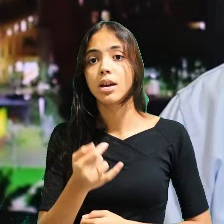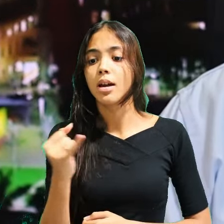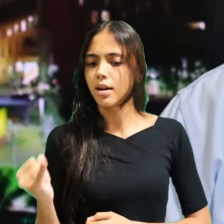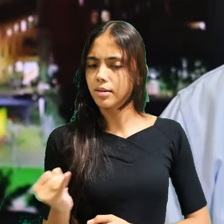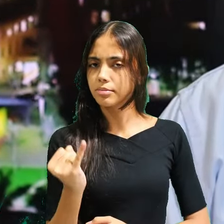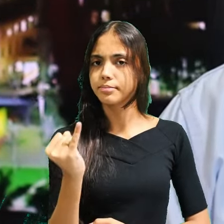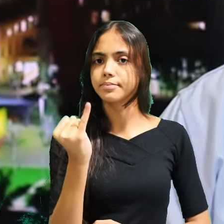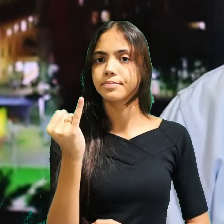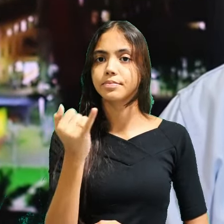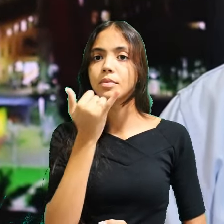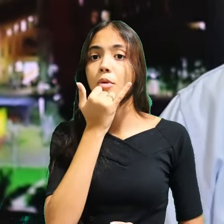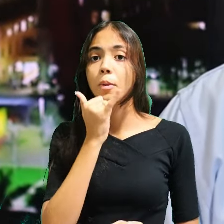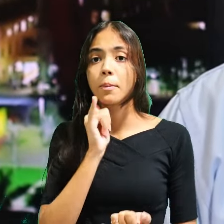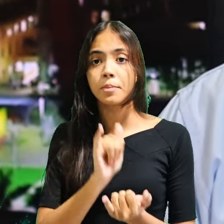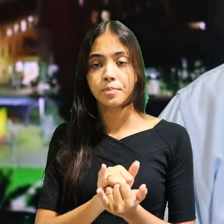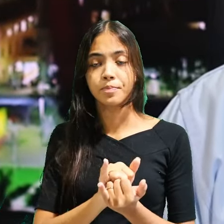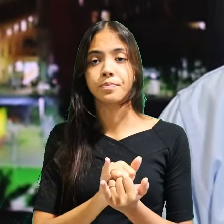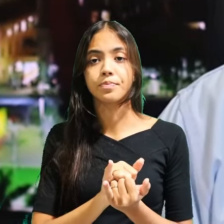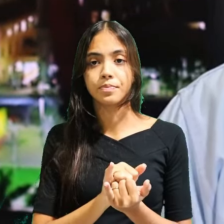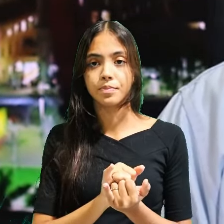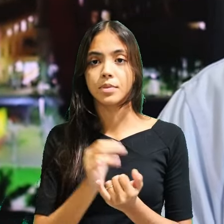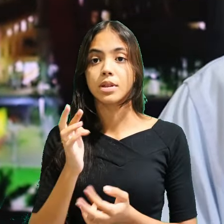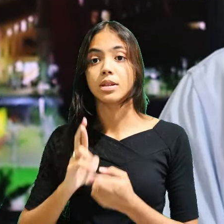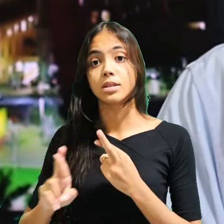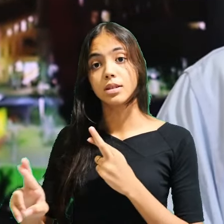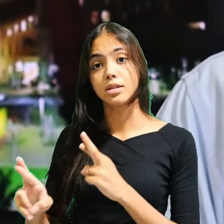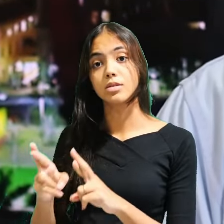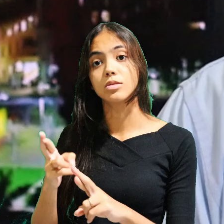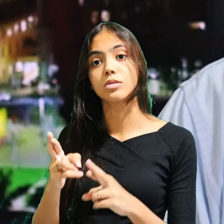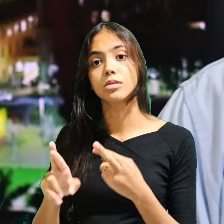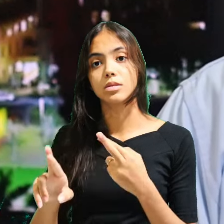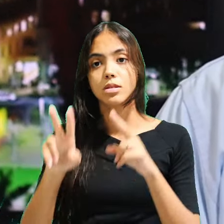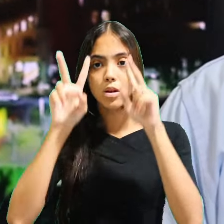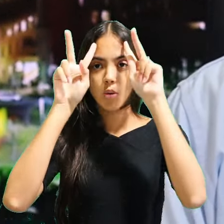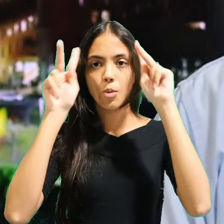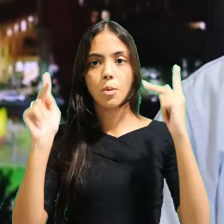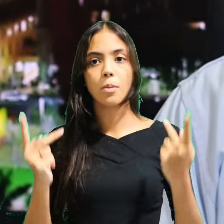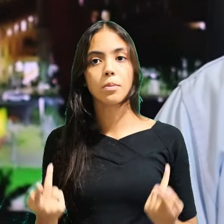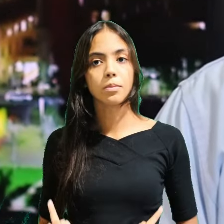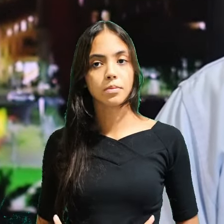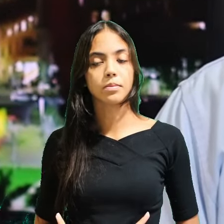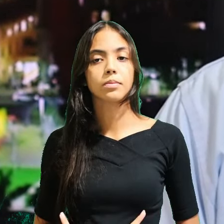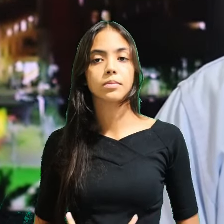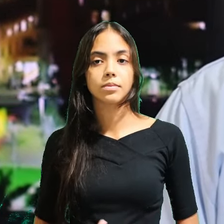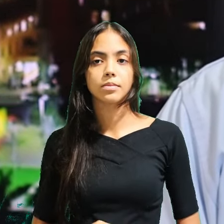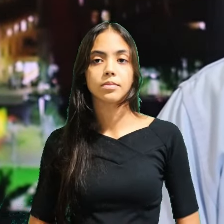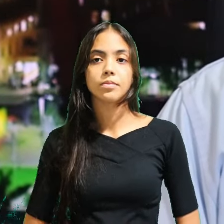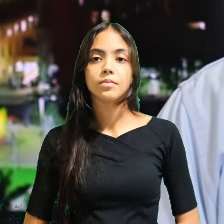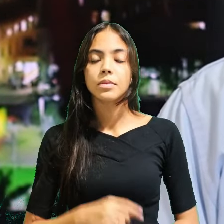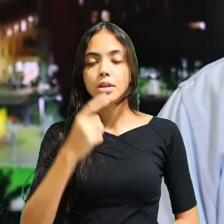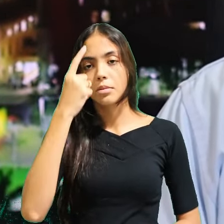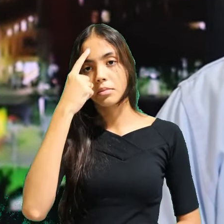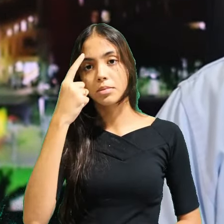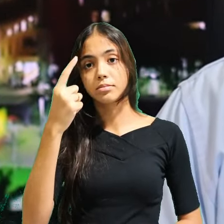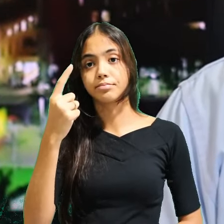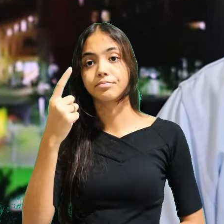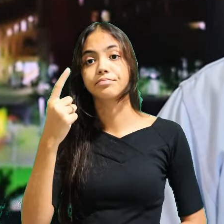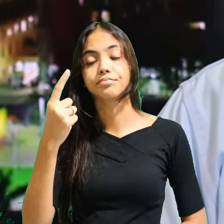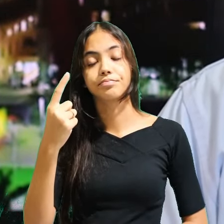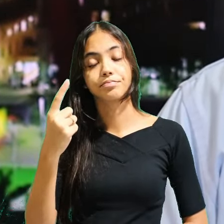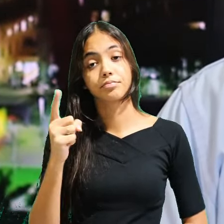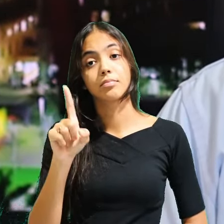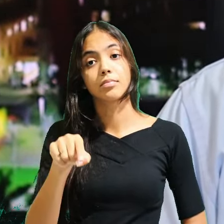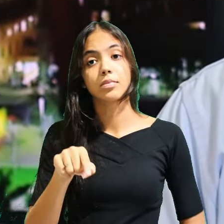importância do perdão nas relações humanas. E pensando em relações humanas, a